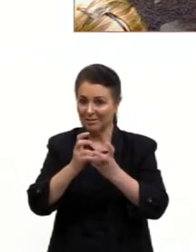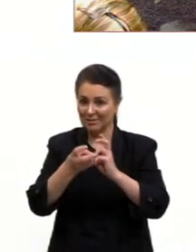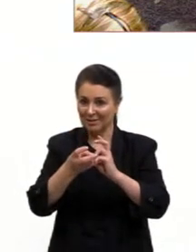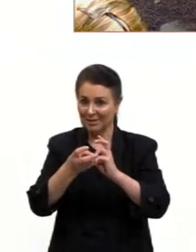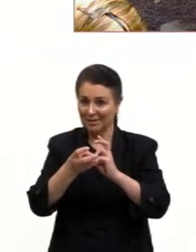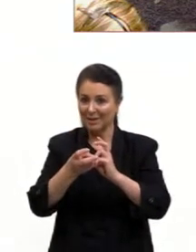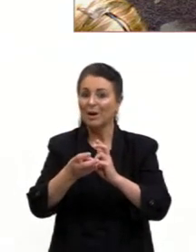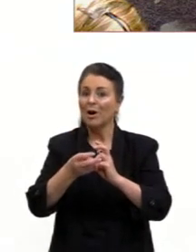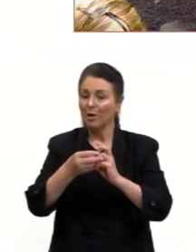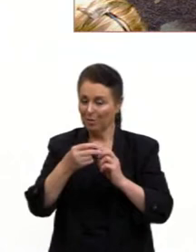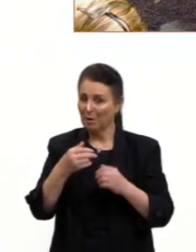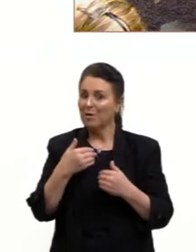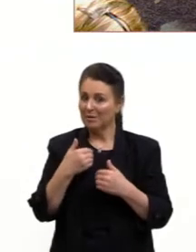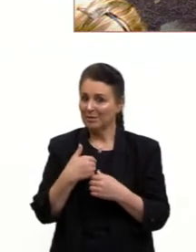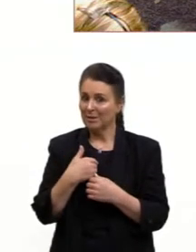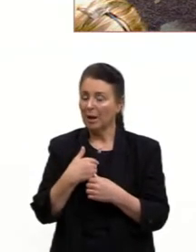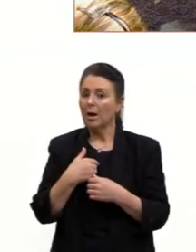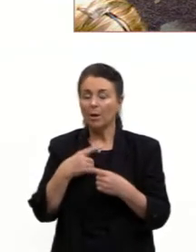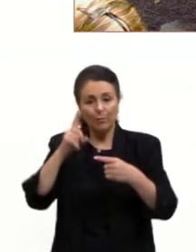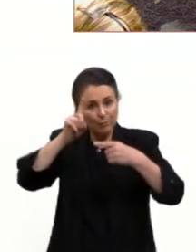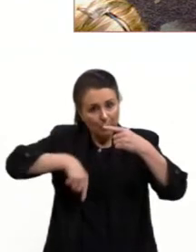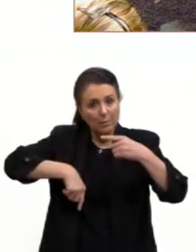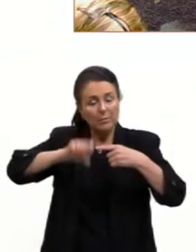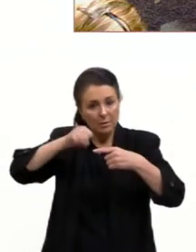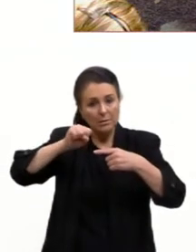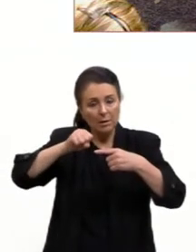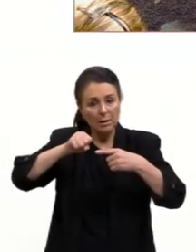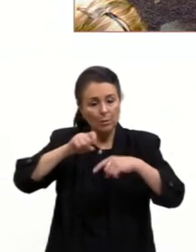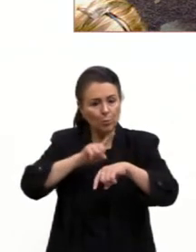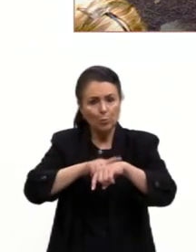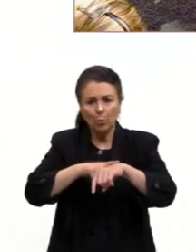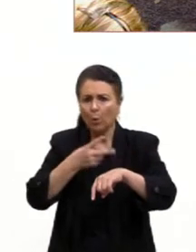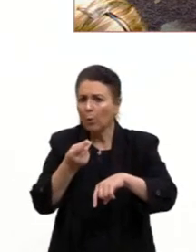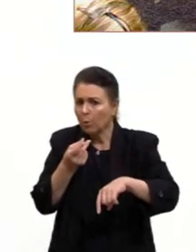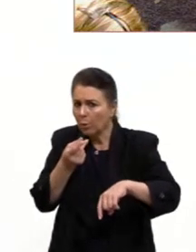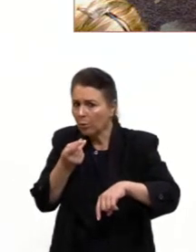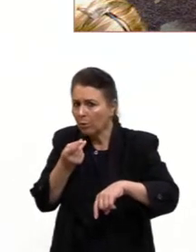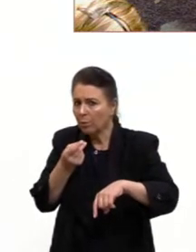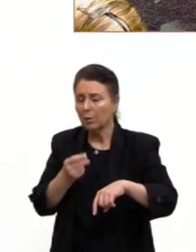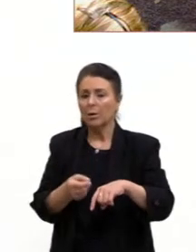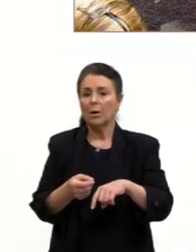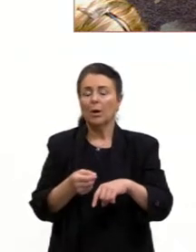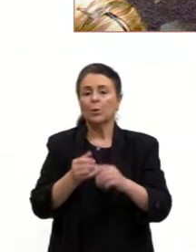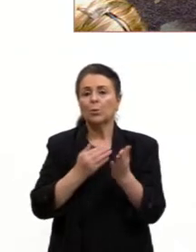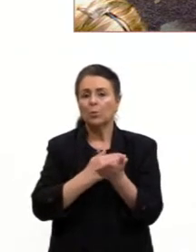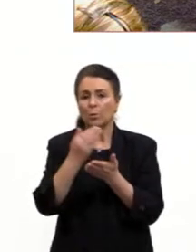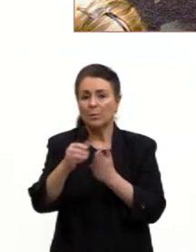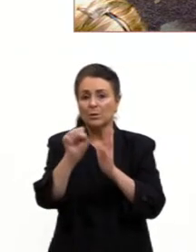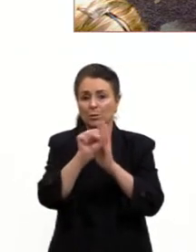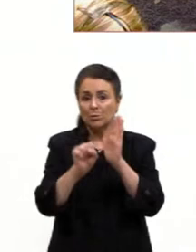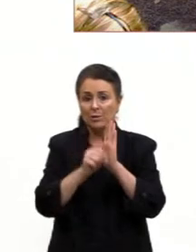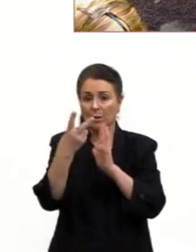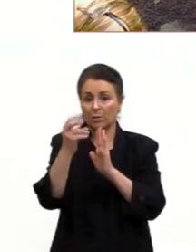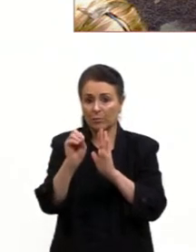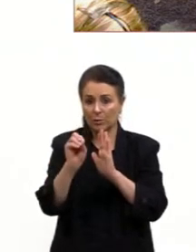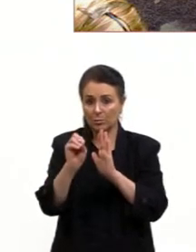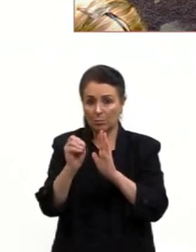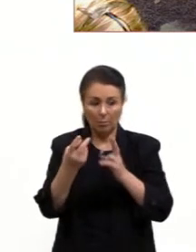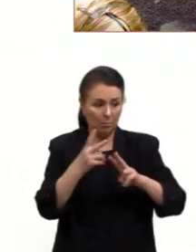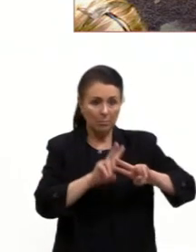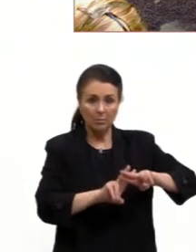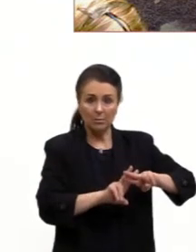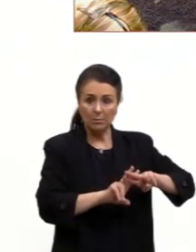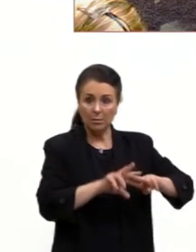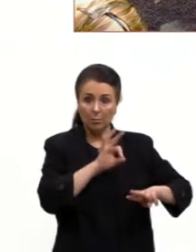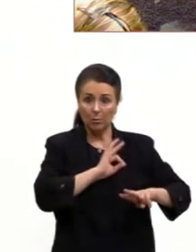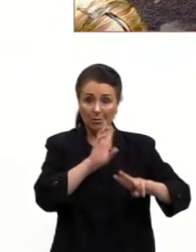exaltar a capoeira, que foi proibida por muito tempo. Início do século XX, quem praticava a capoeira era preso. Então,